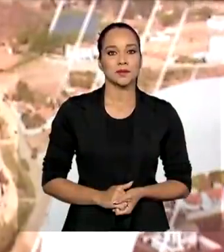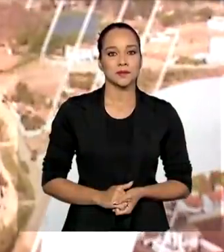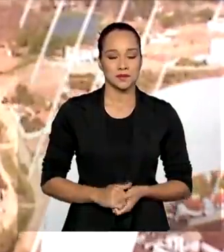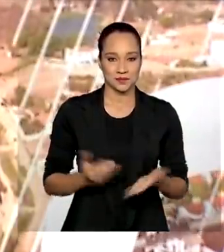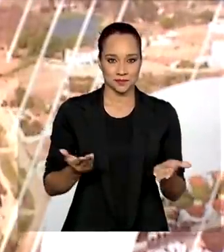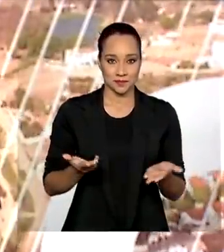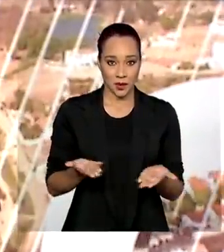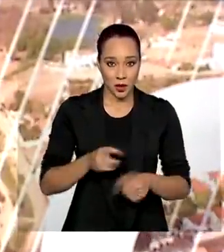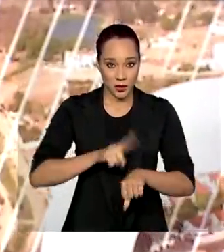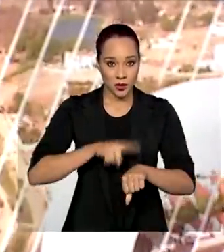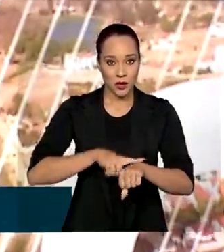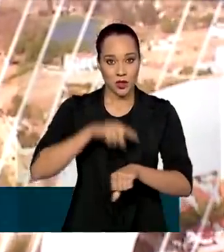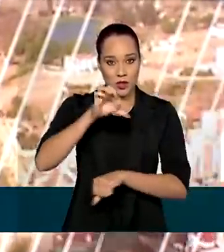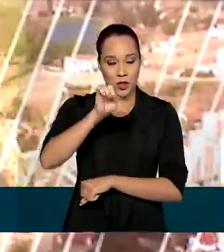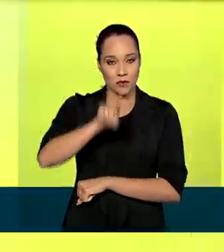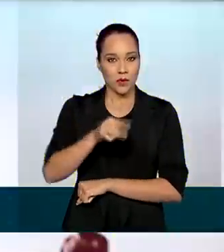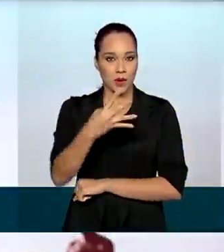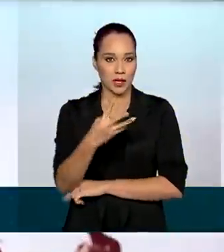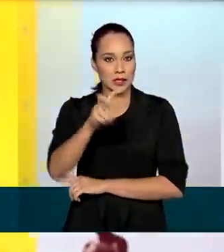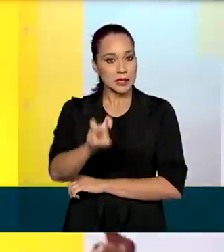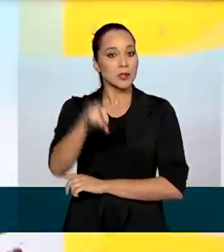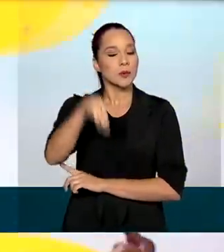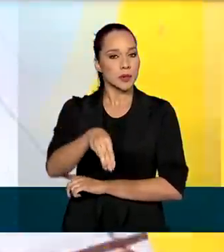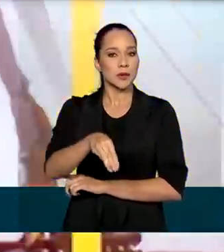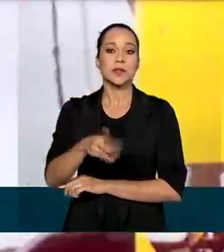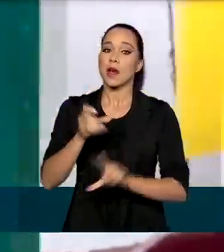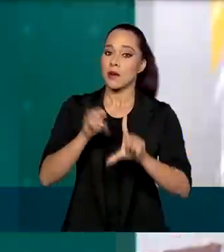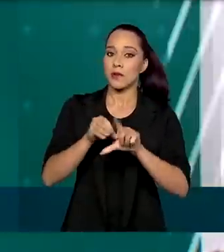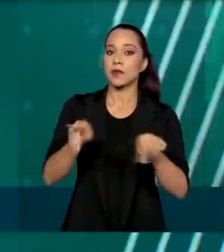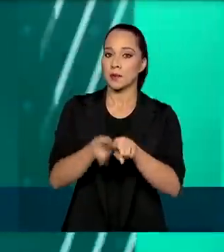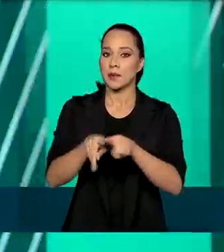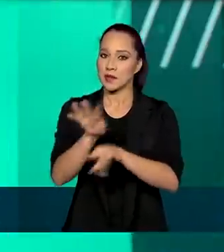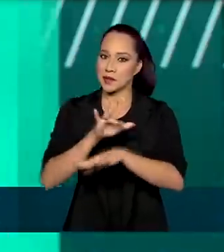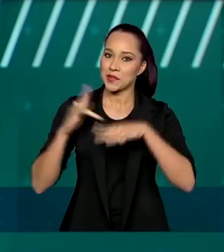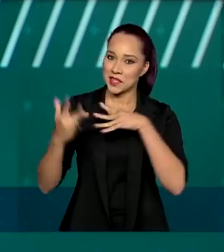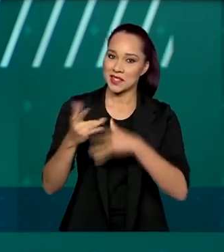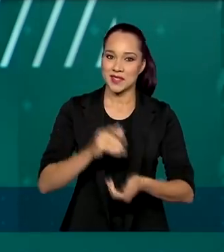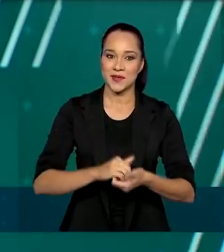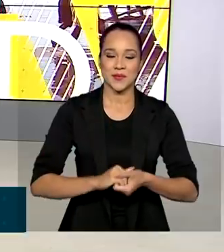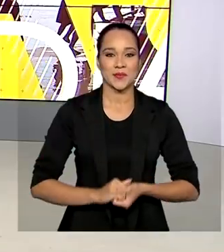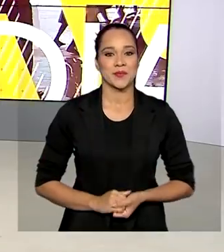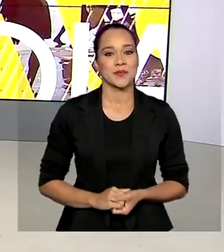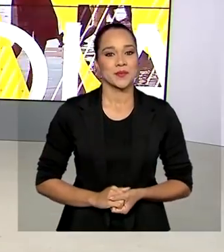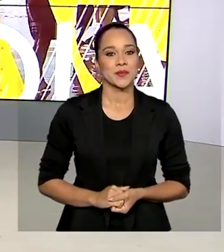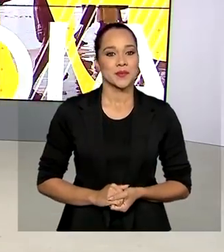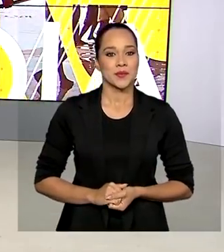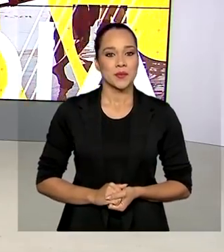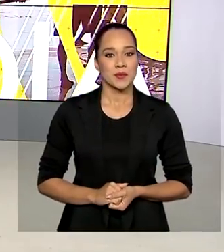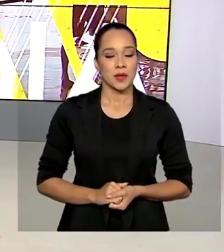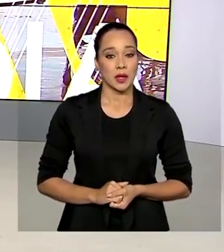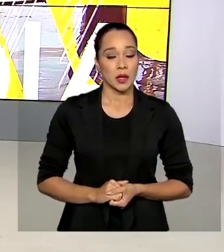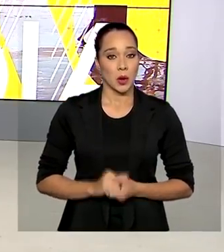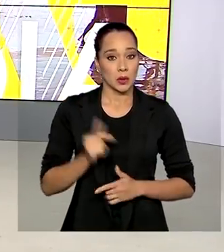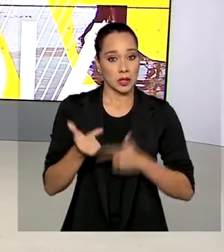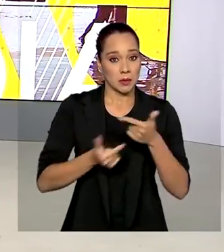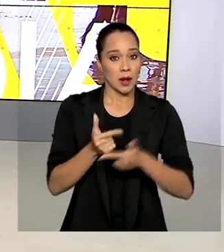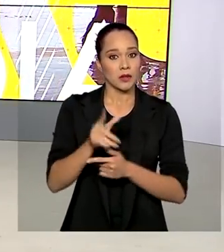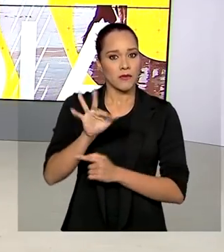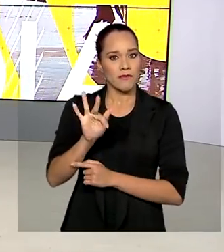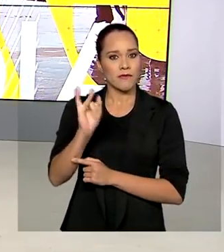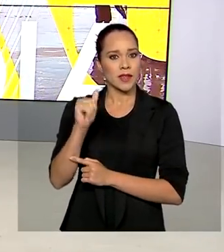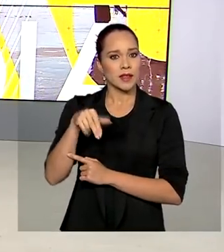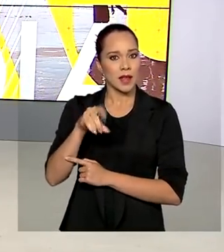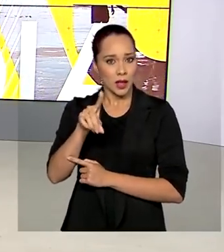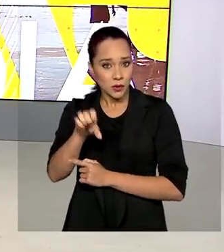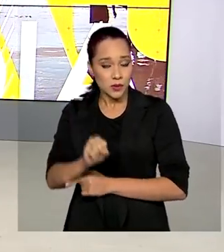São 9 horas e 45 minutos. Estamos ao vivo também pelas redes sociais. A Operação Finados da